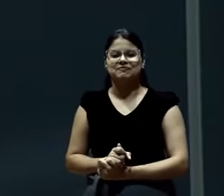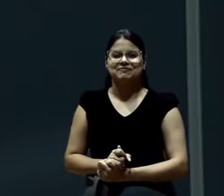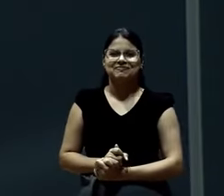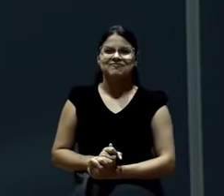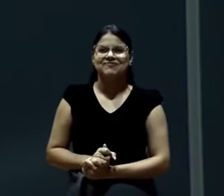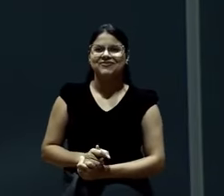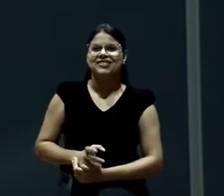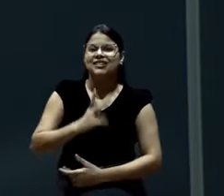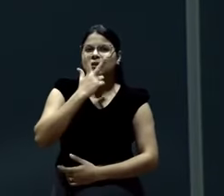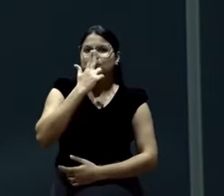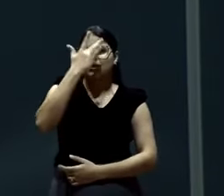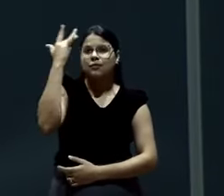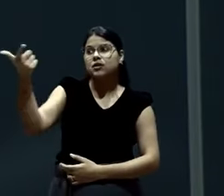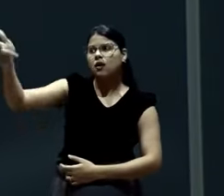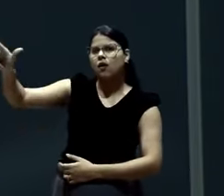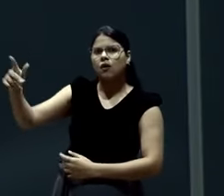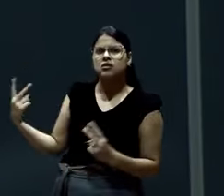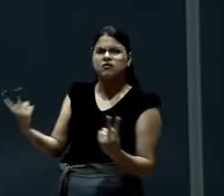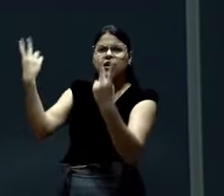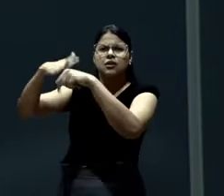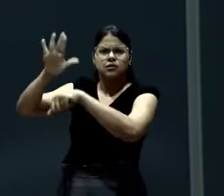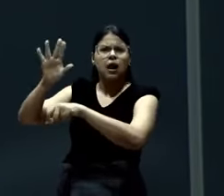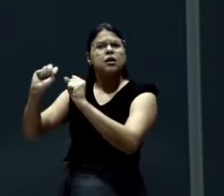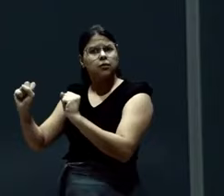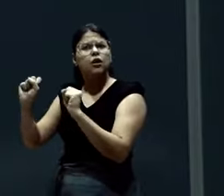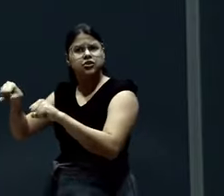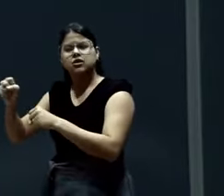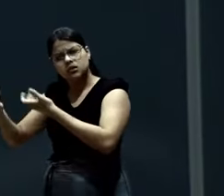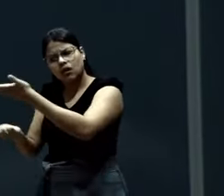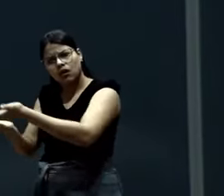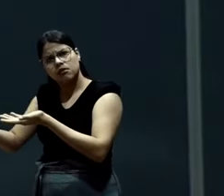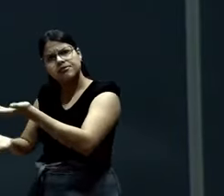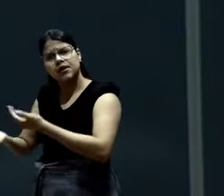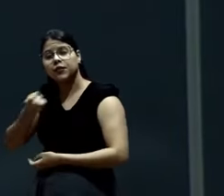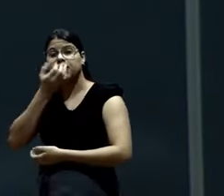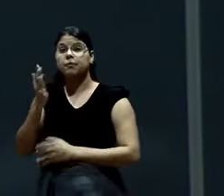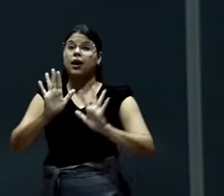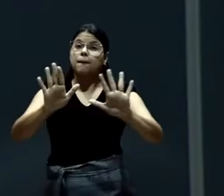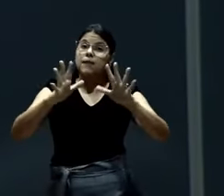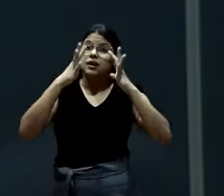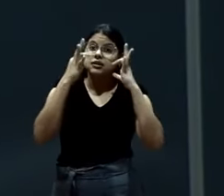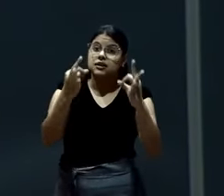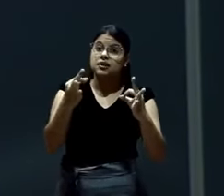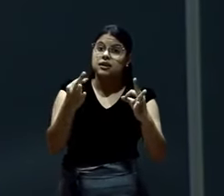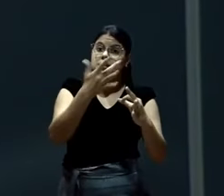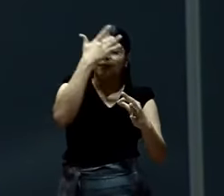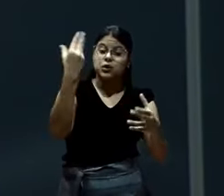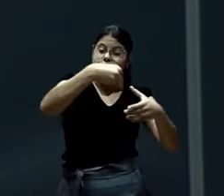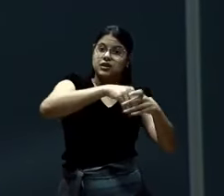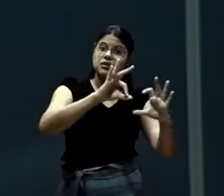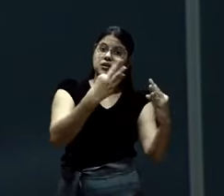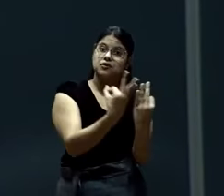Valorizávamos muito a visita. E eu não estou dizendo que não tem que valorizar não. Não. Mas eu quero te dizer o seguinte. Valorize os de dentro.